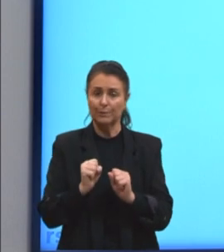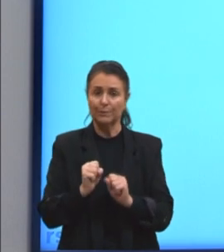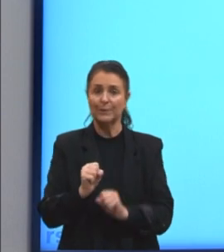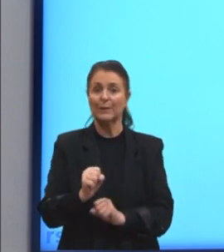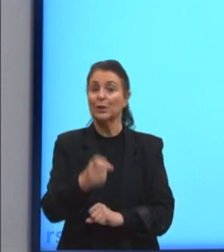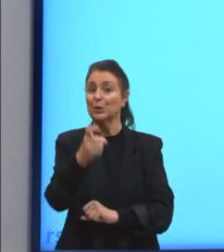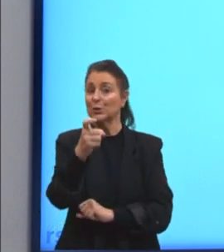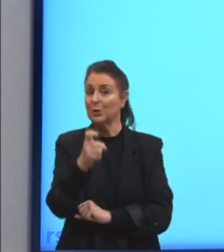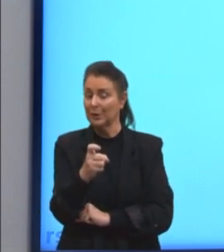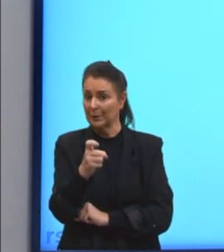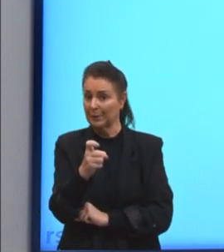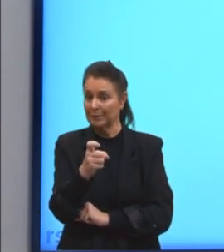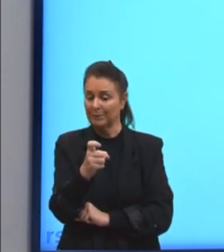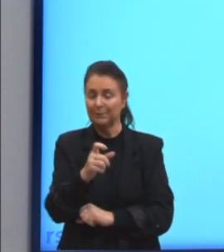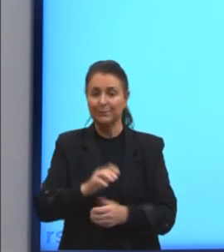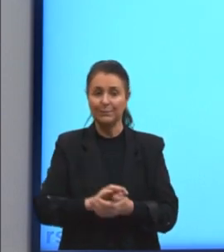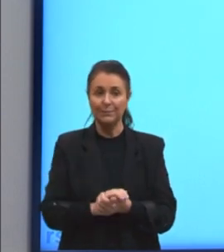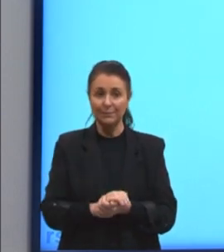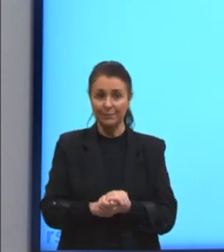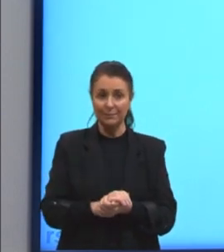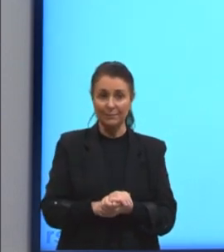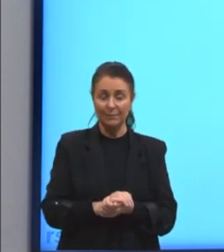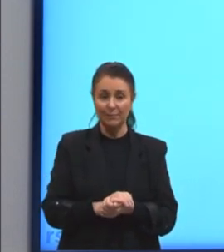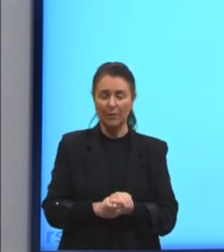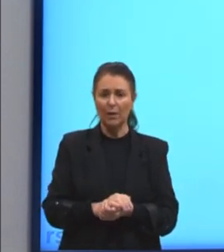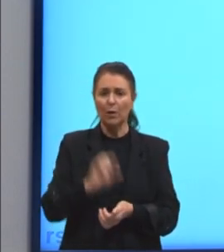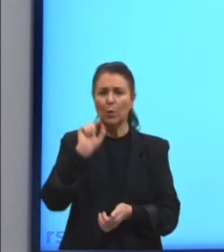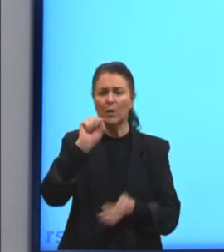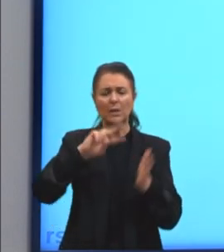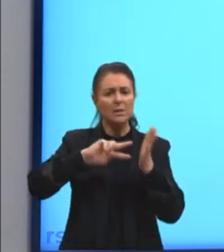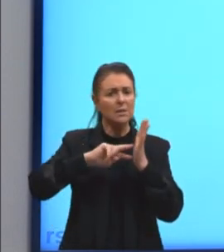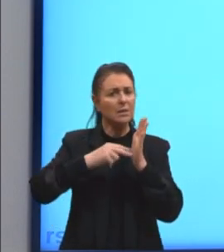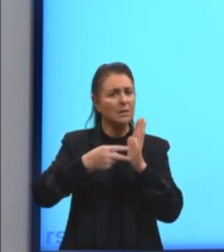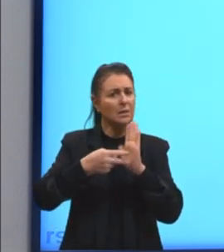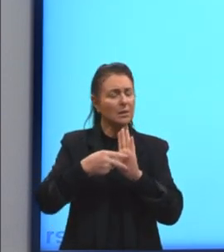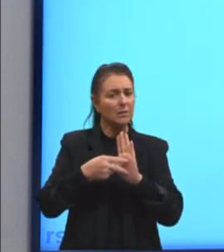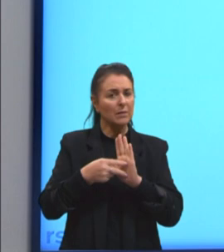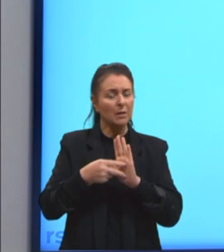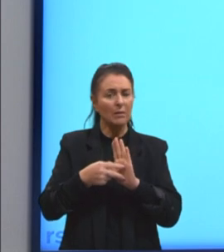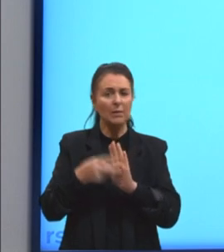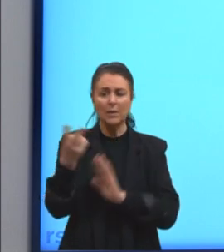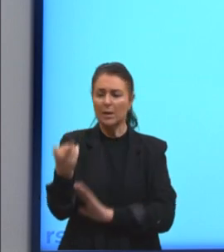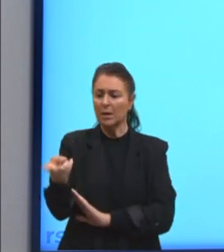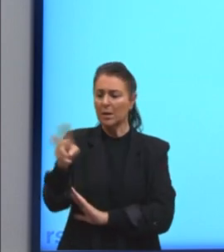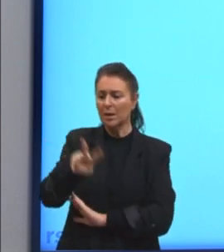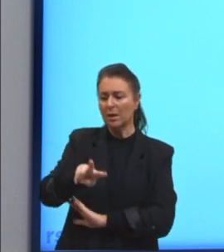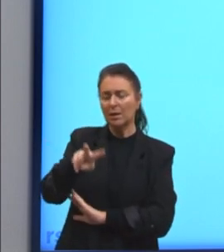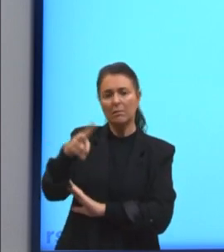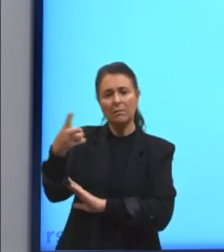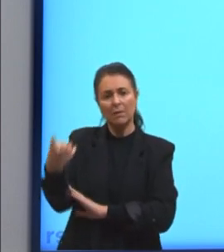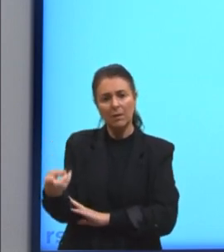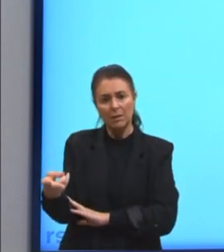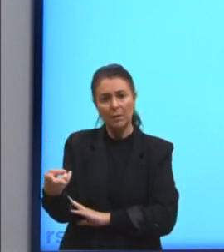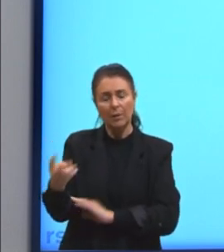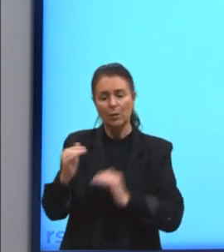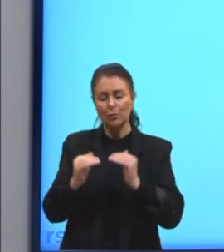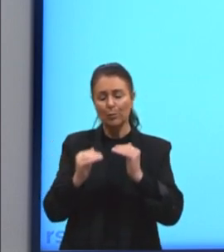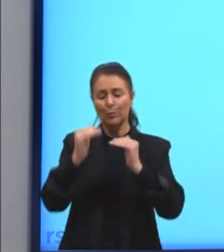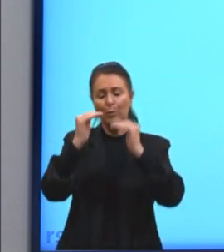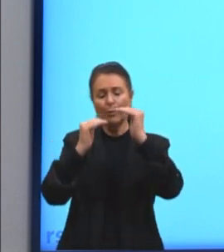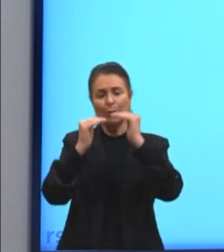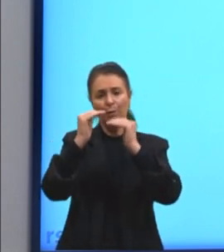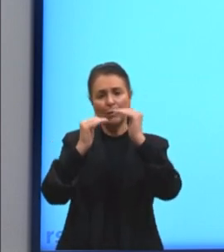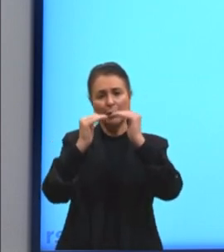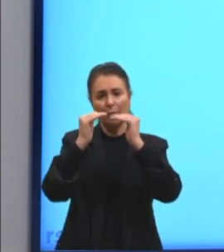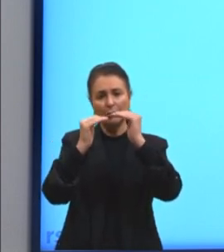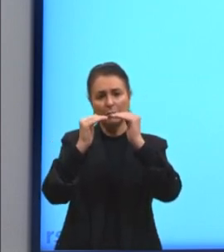X, tá? O que significa ser inversamente proporcional? Tá? Uma